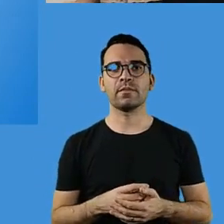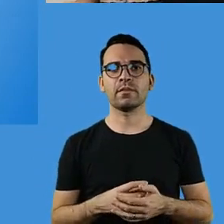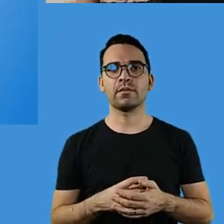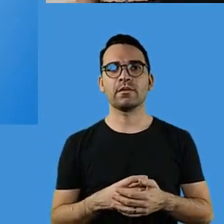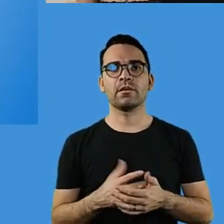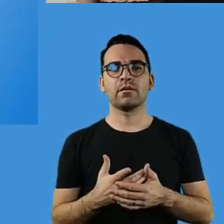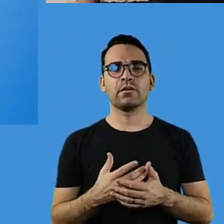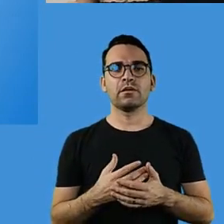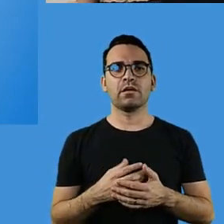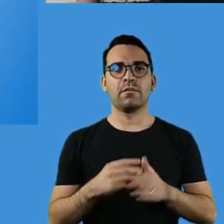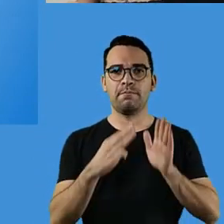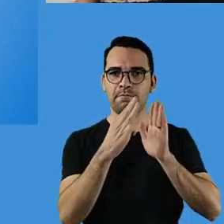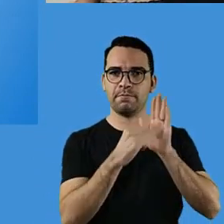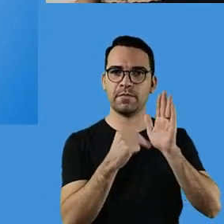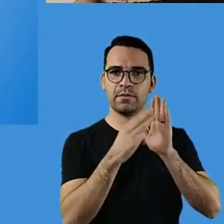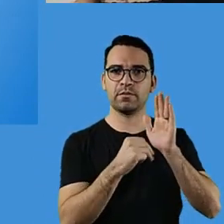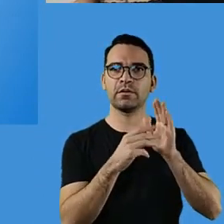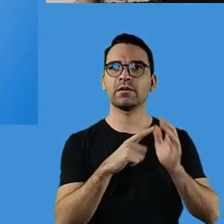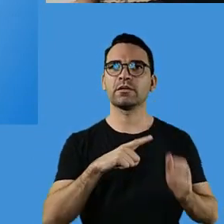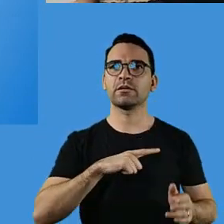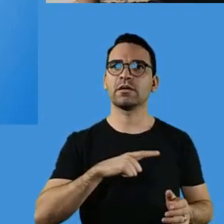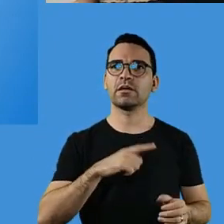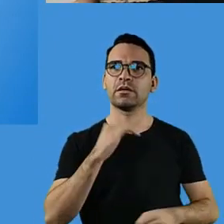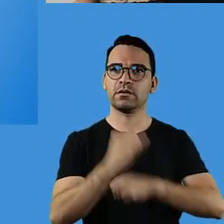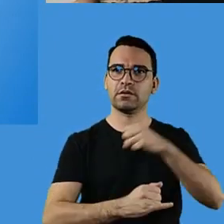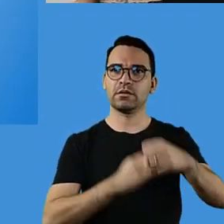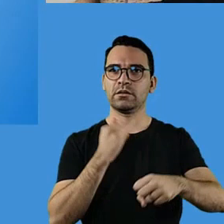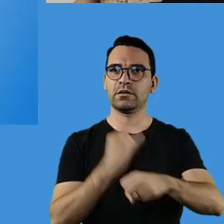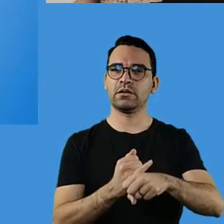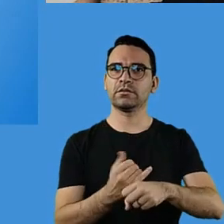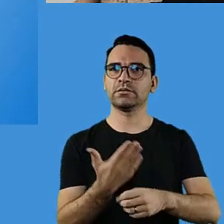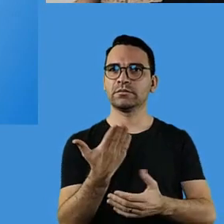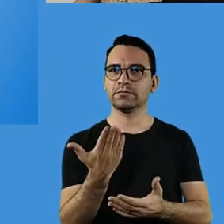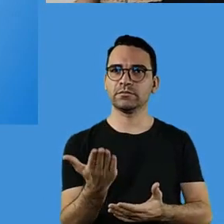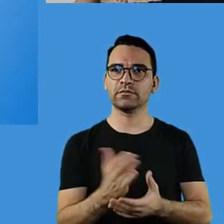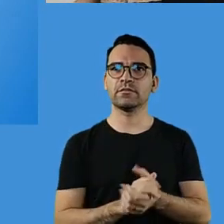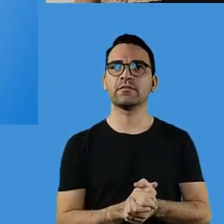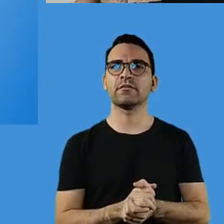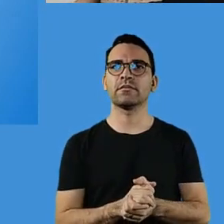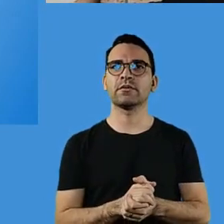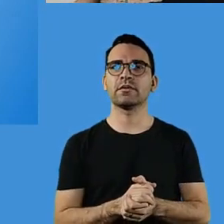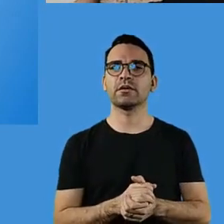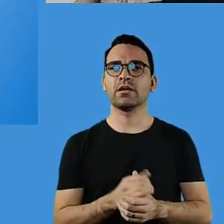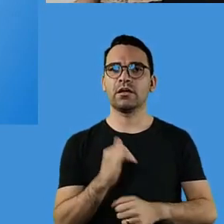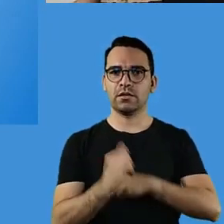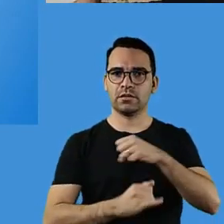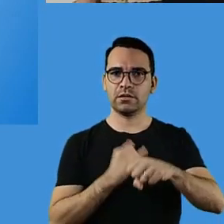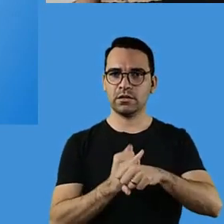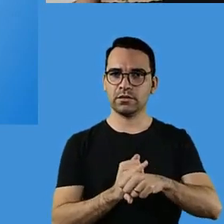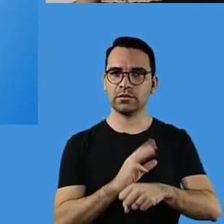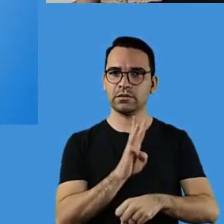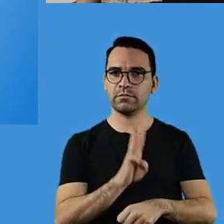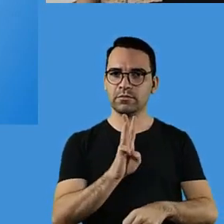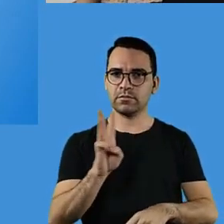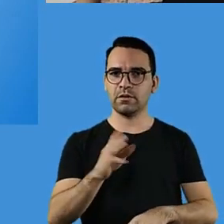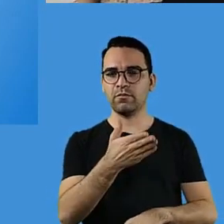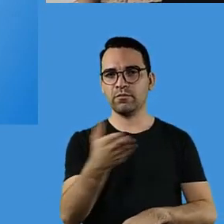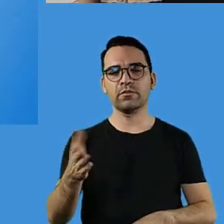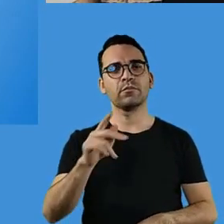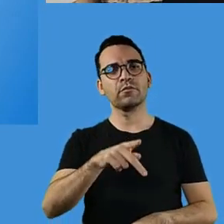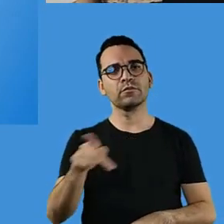da plataforma é esse, apoiaprendizagem.caed.digital.net, e vocês,